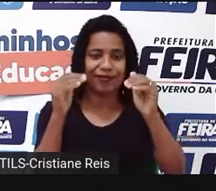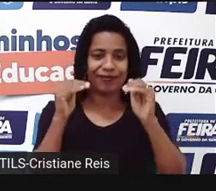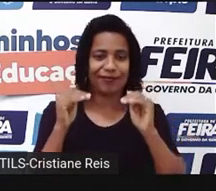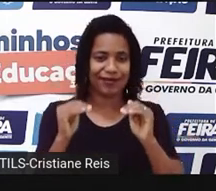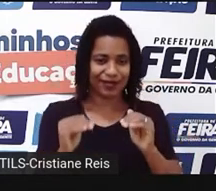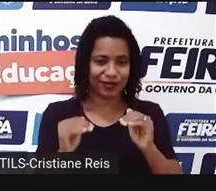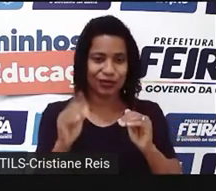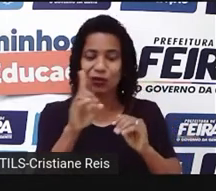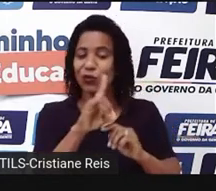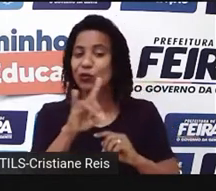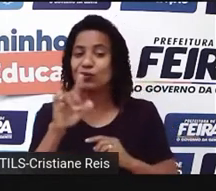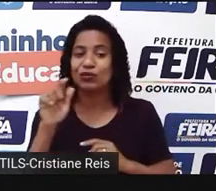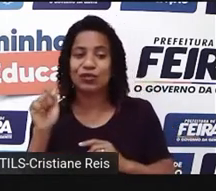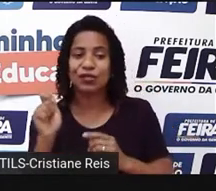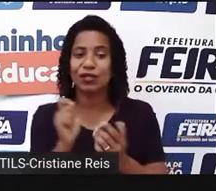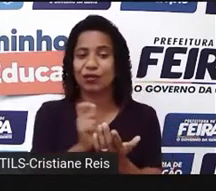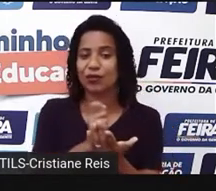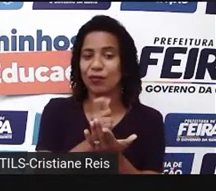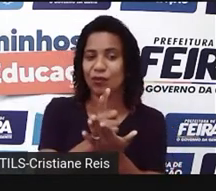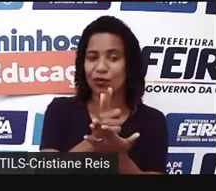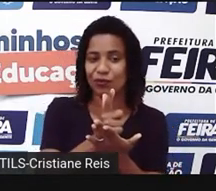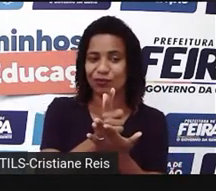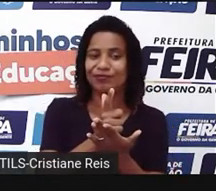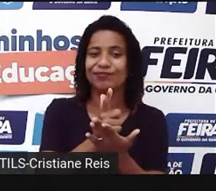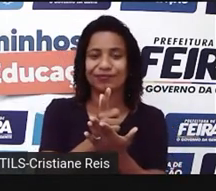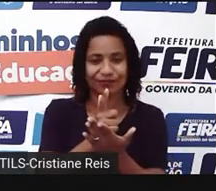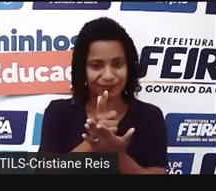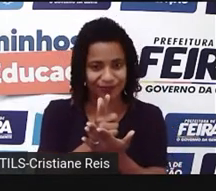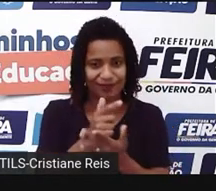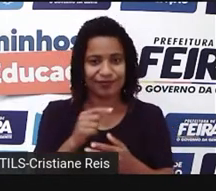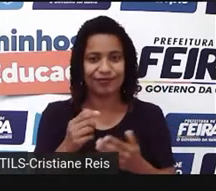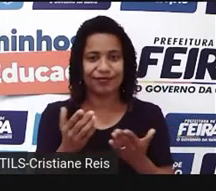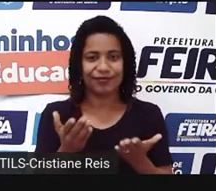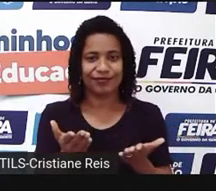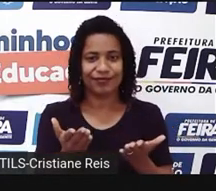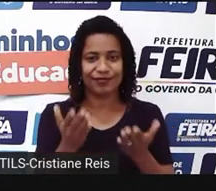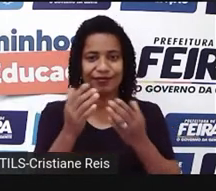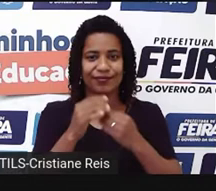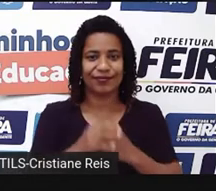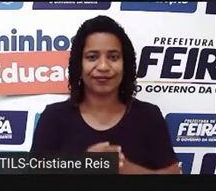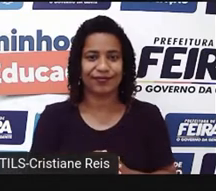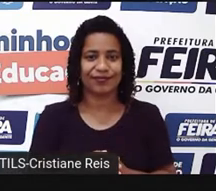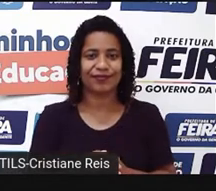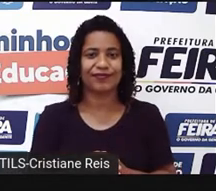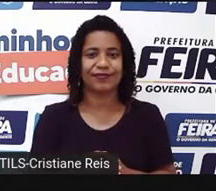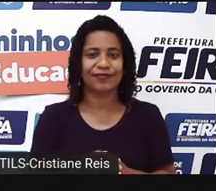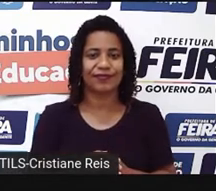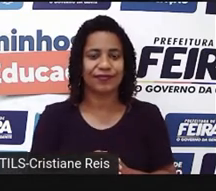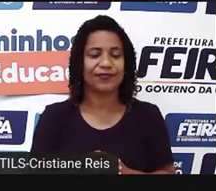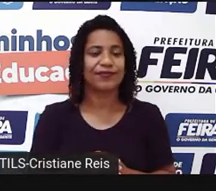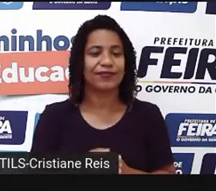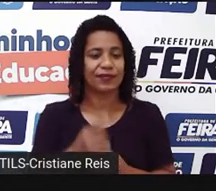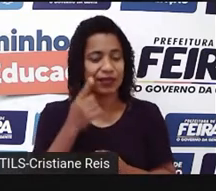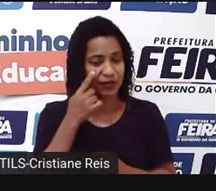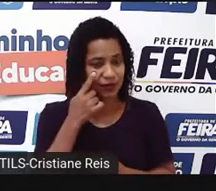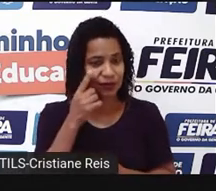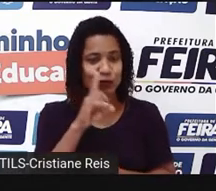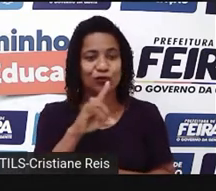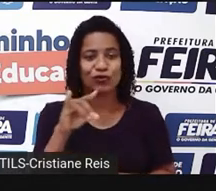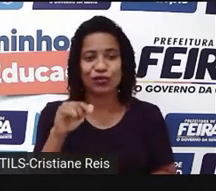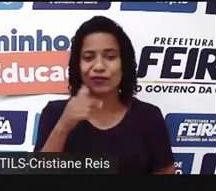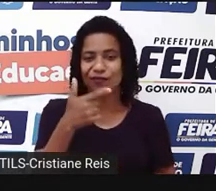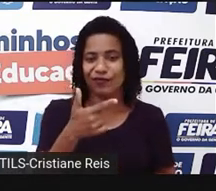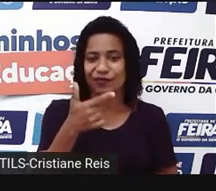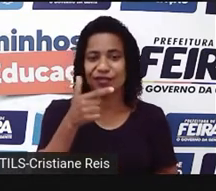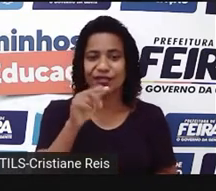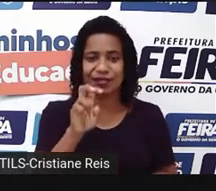temos a data do pedido, 25, 12, 2017. Então, foi em 25 de 12